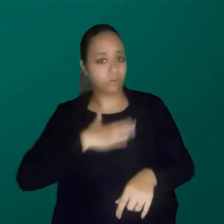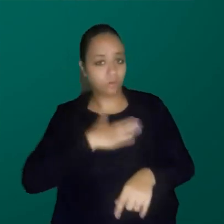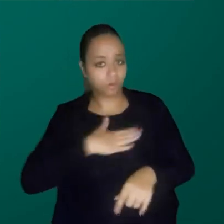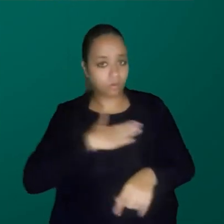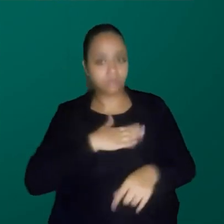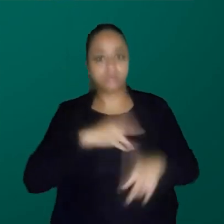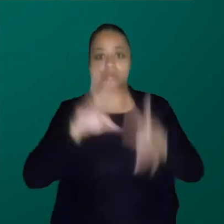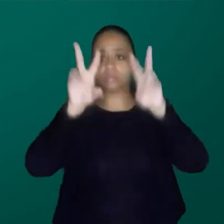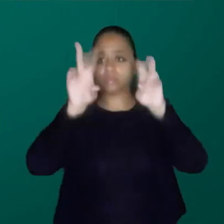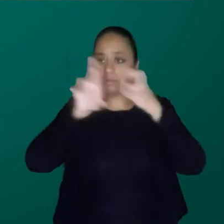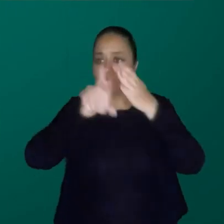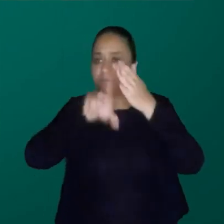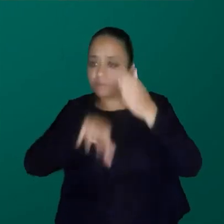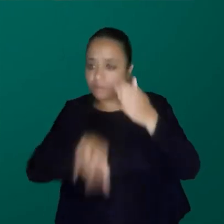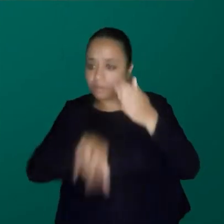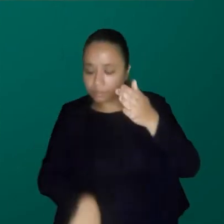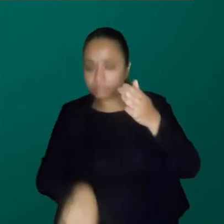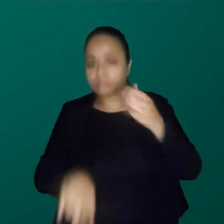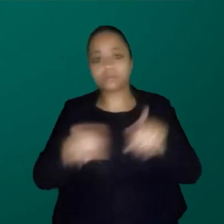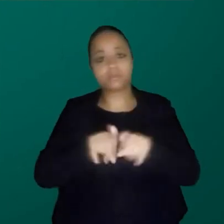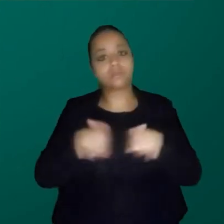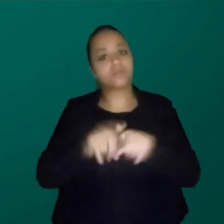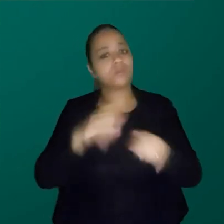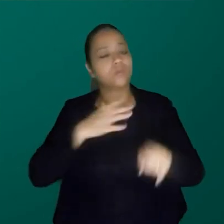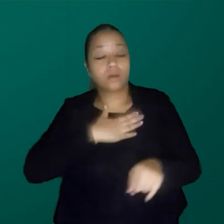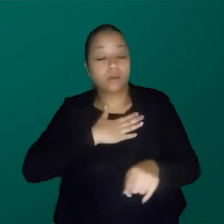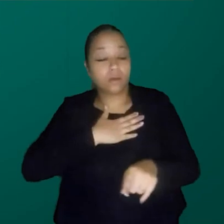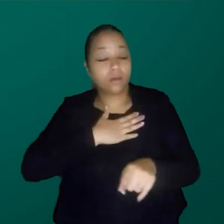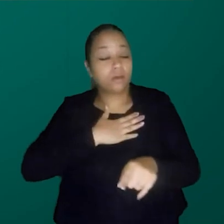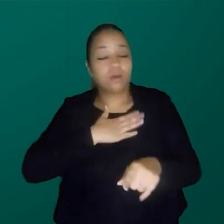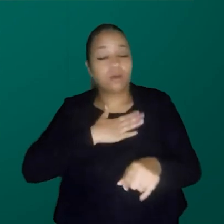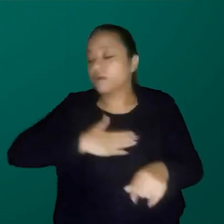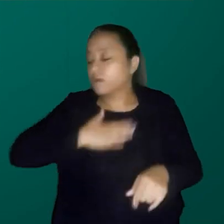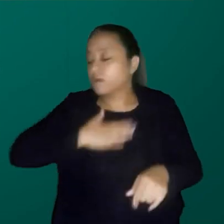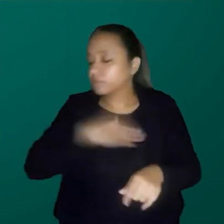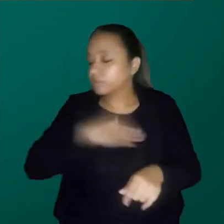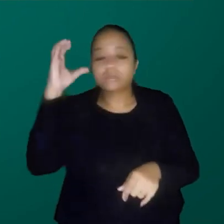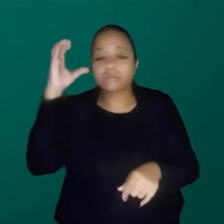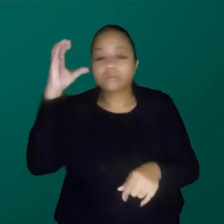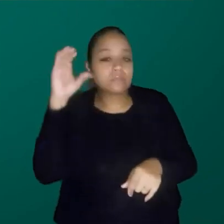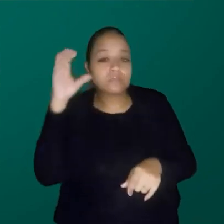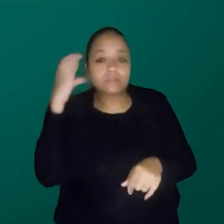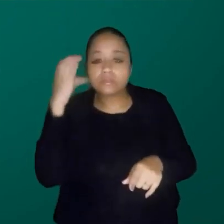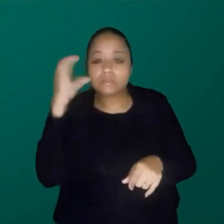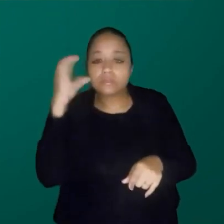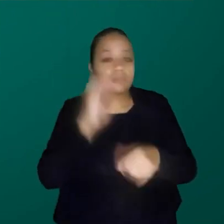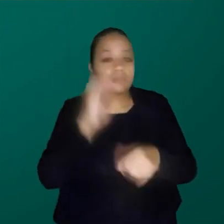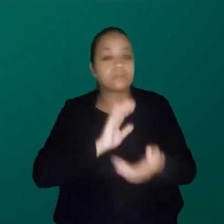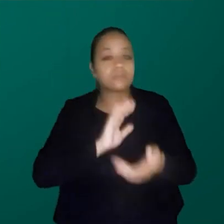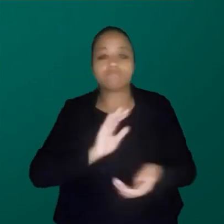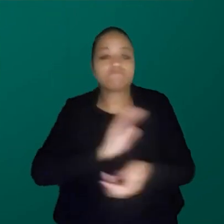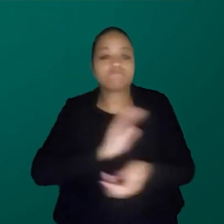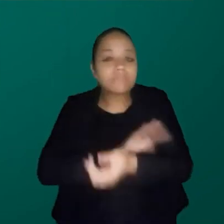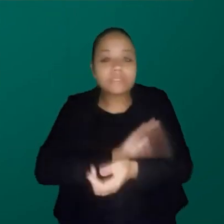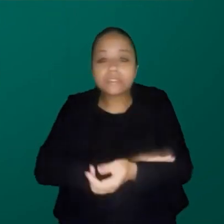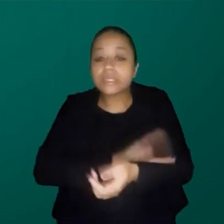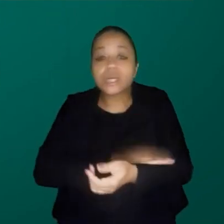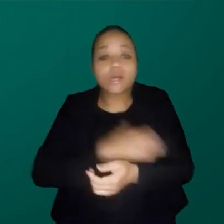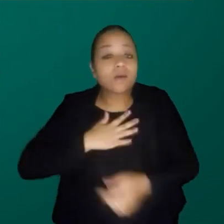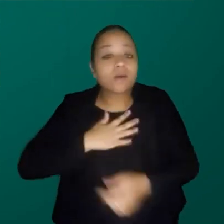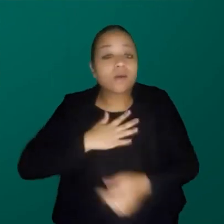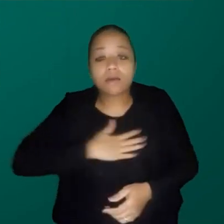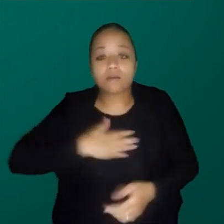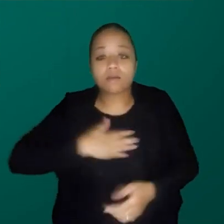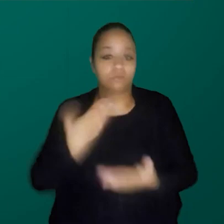quantidade de temas da Secretaria, e, como toda viciada em ciências, eu tenho um pouquinho de transtorno obsessivo compulsivo. E o meu transtorno